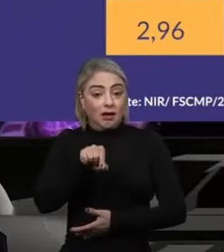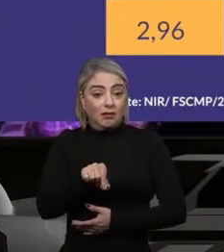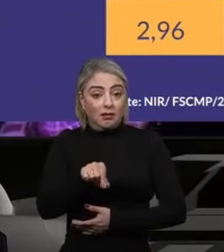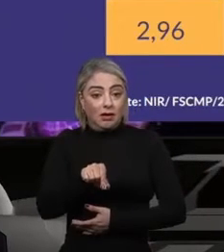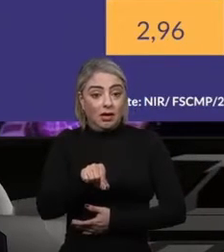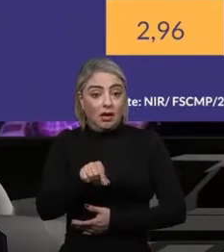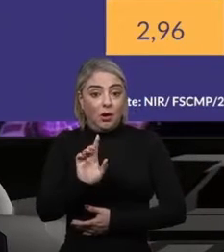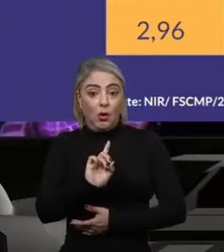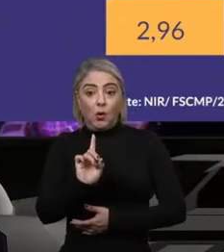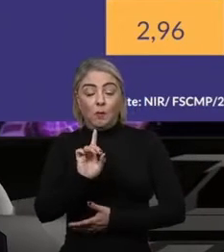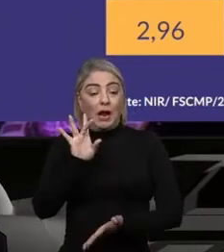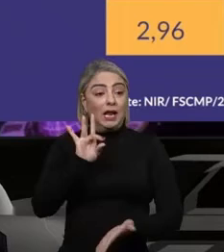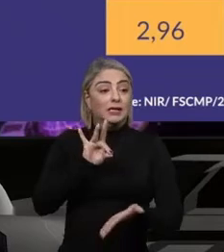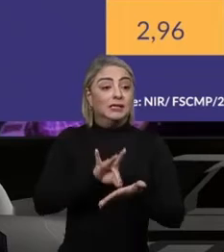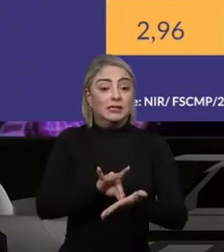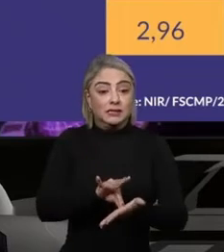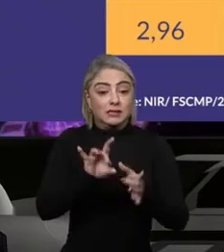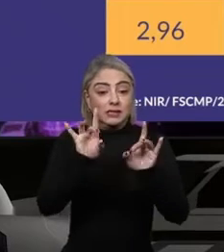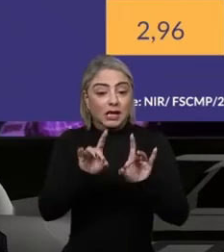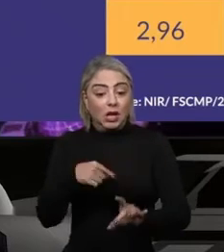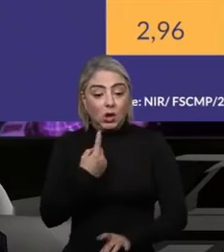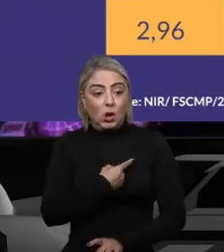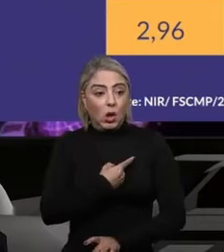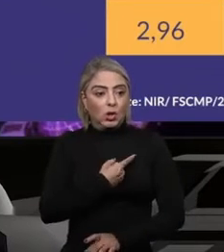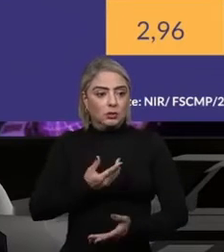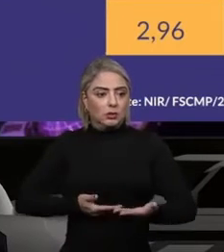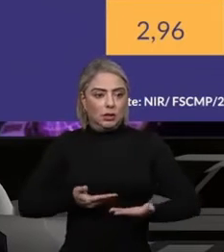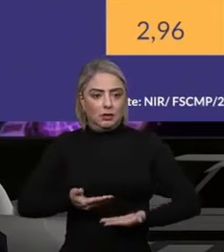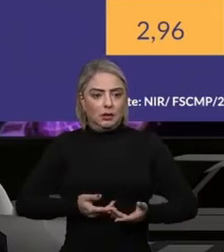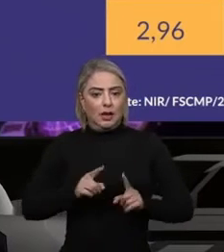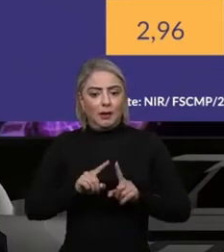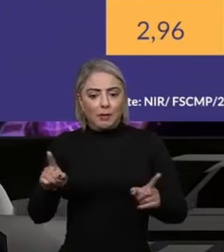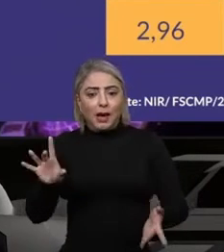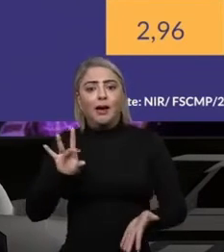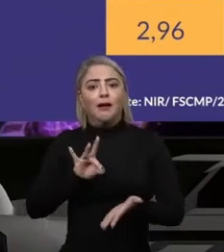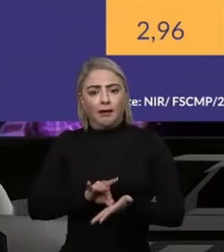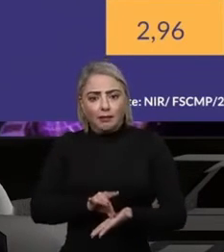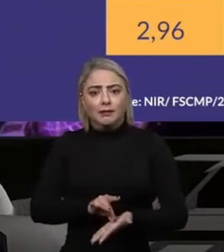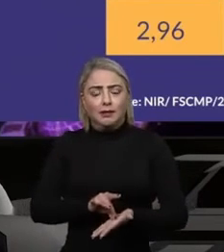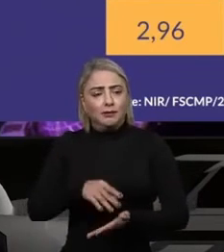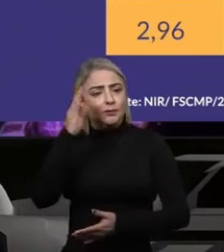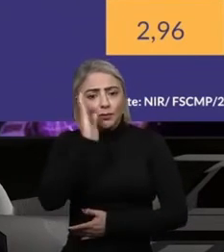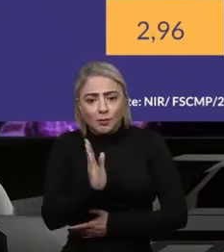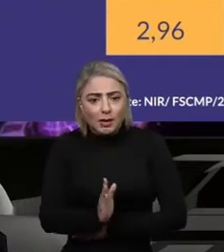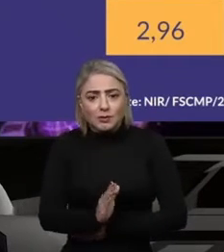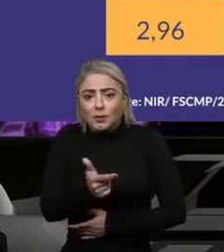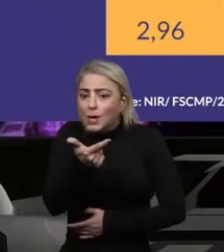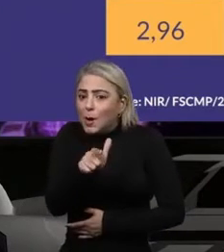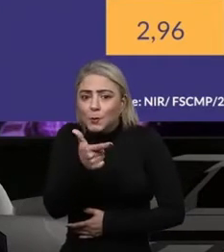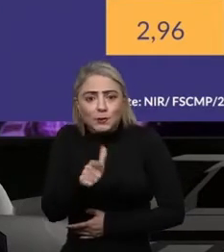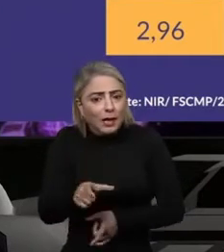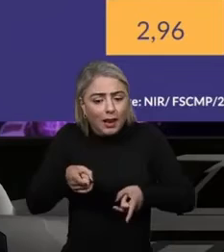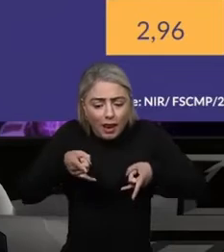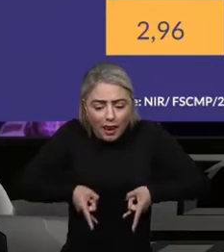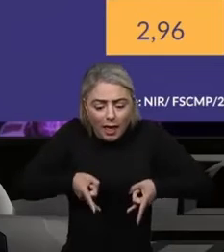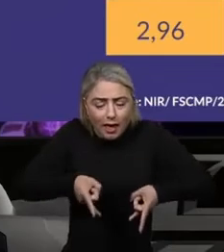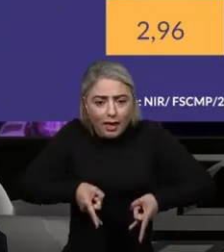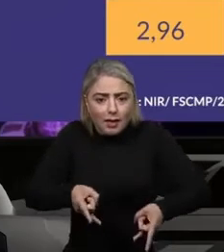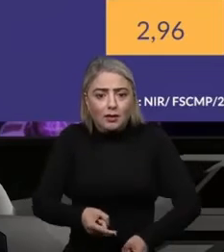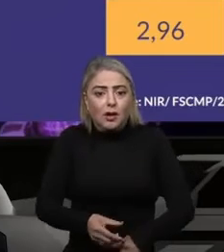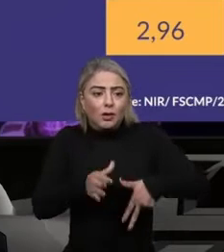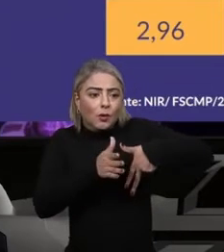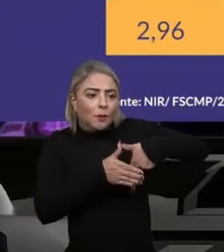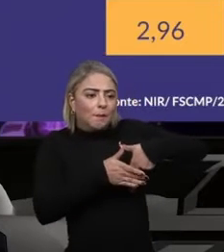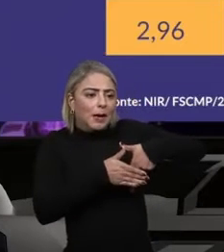ou não era uma realidade especificamente do nosso serviço, mas é uma realidade do Brasil, porque quantos pacientes